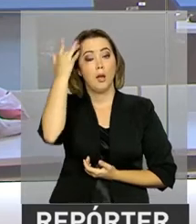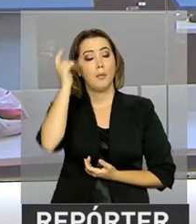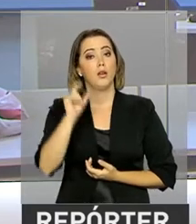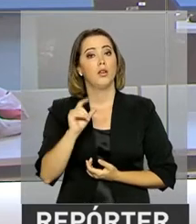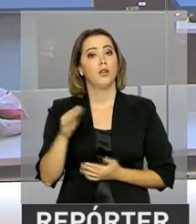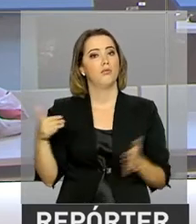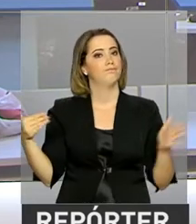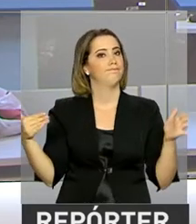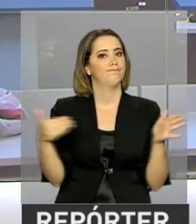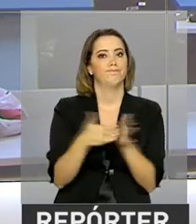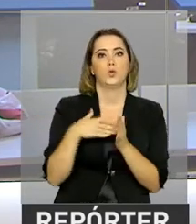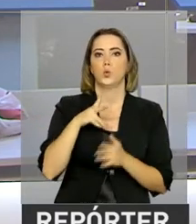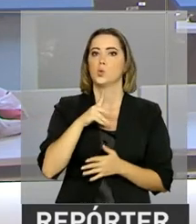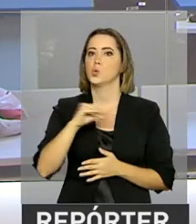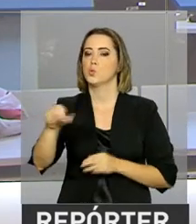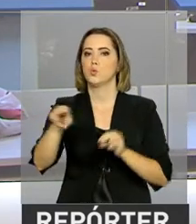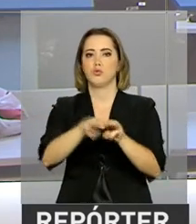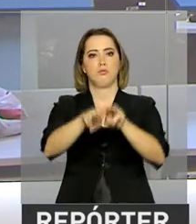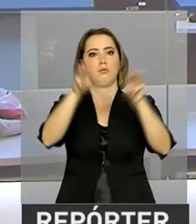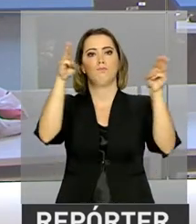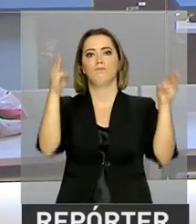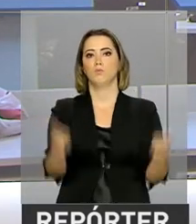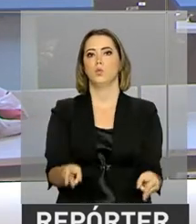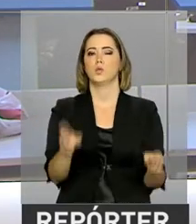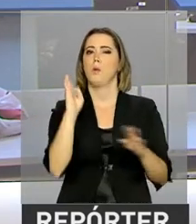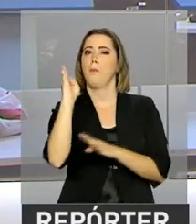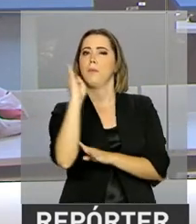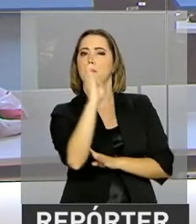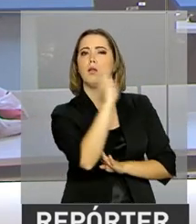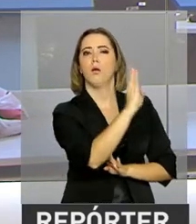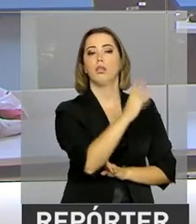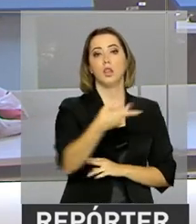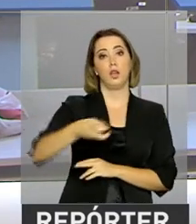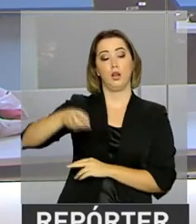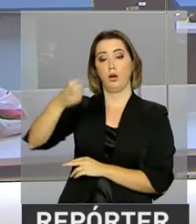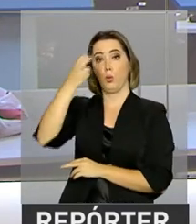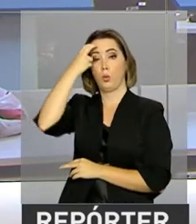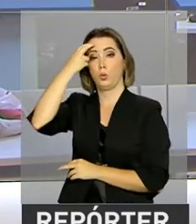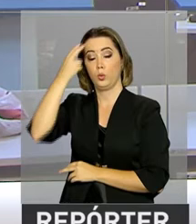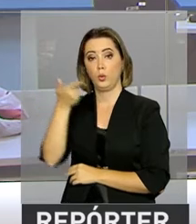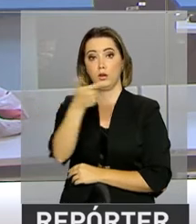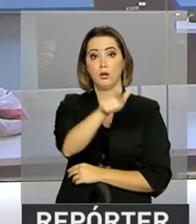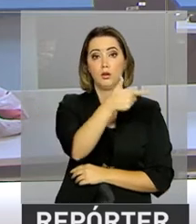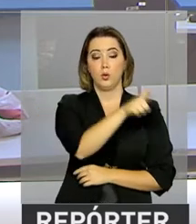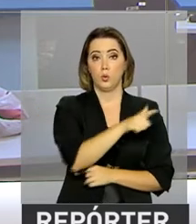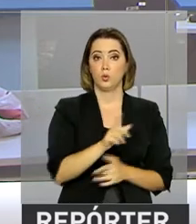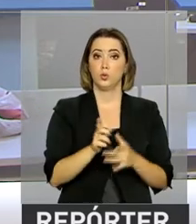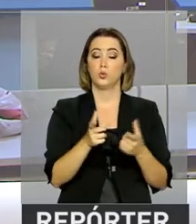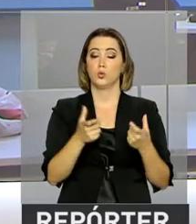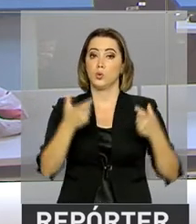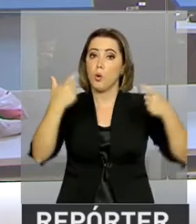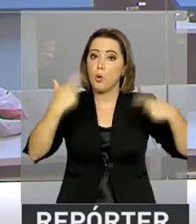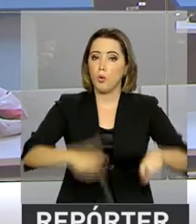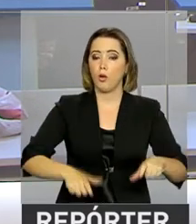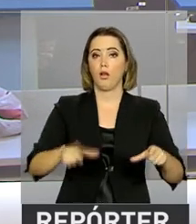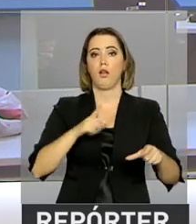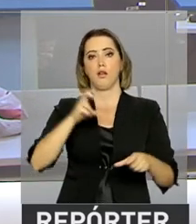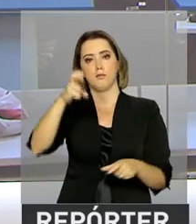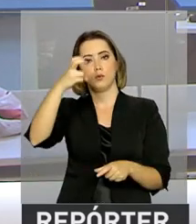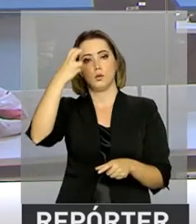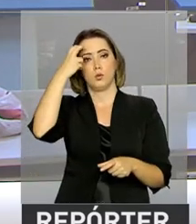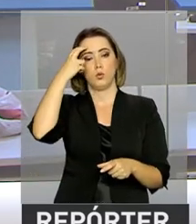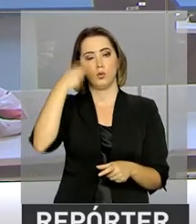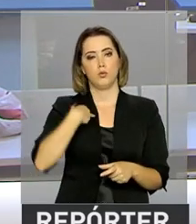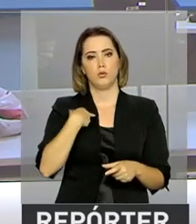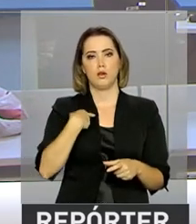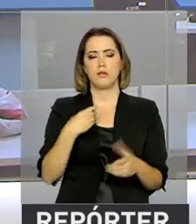o último dia para que museus, galerias, bibliotecas, pontos de cultura e outras entidades culturais se inscrevam na Semana